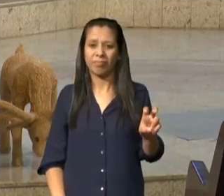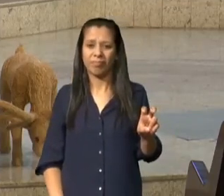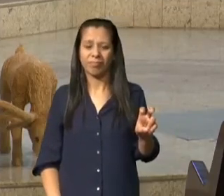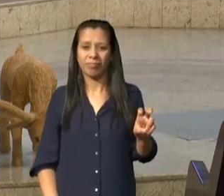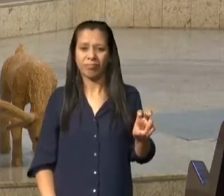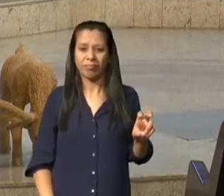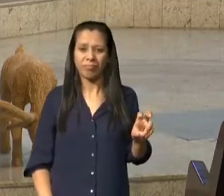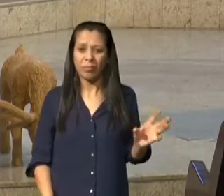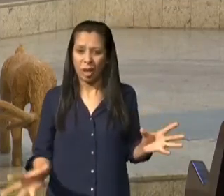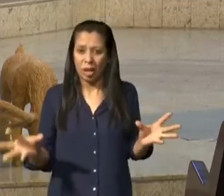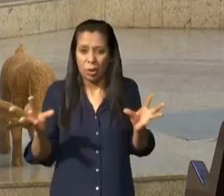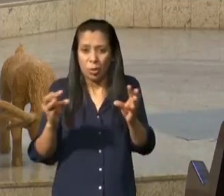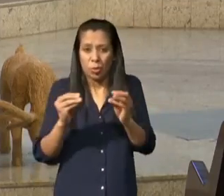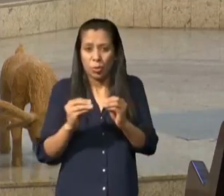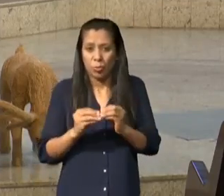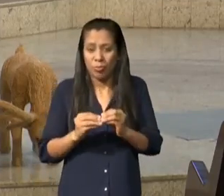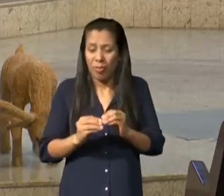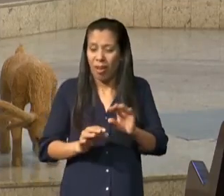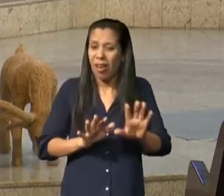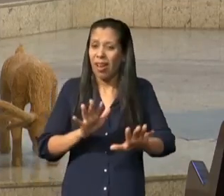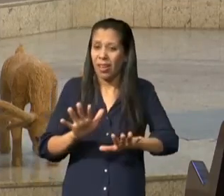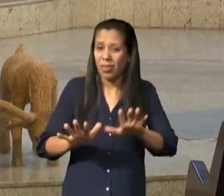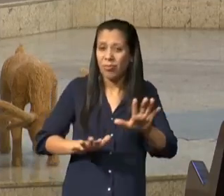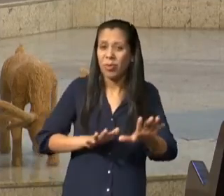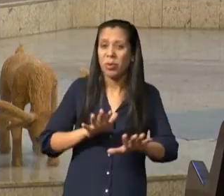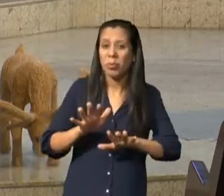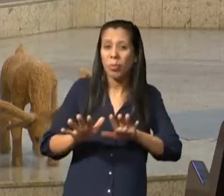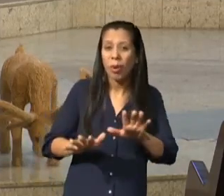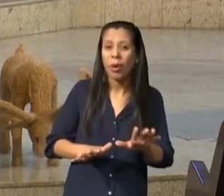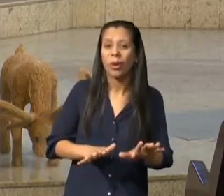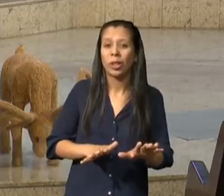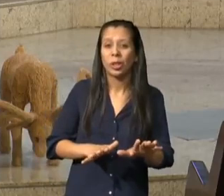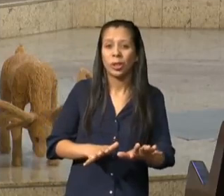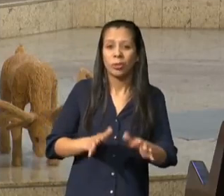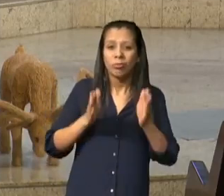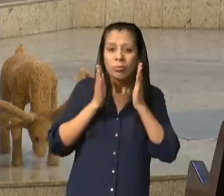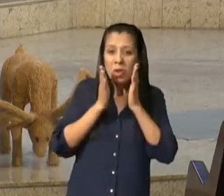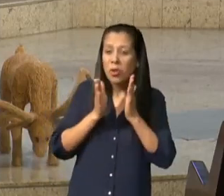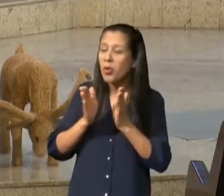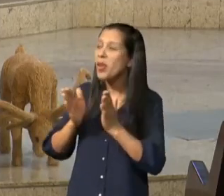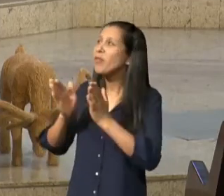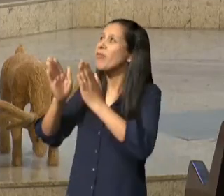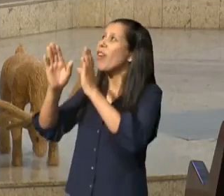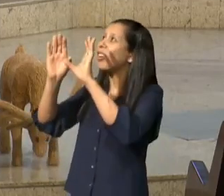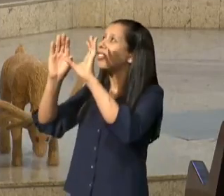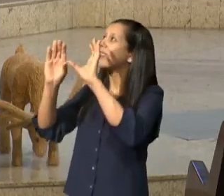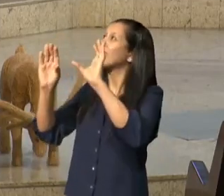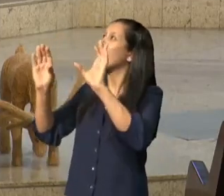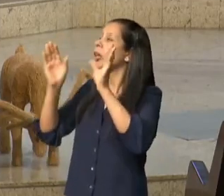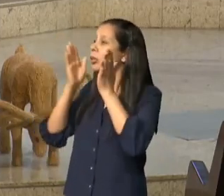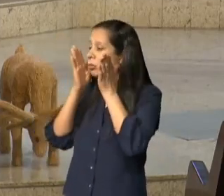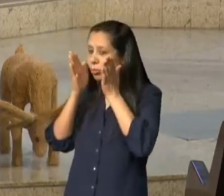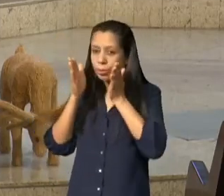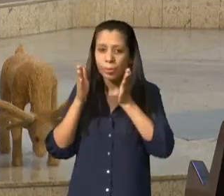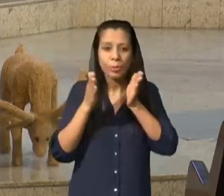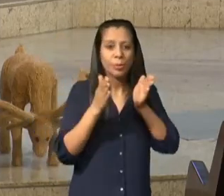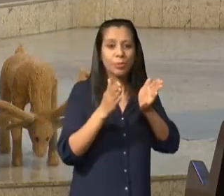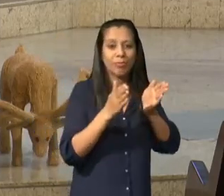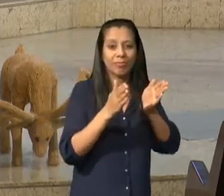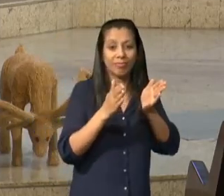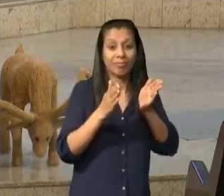pedra de tropeço e tirá-lo da eternidade nossa pastor isso é muito forte